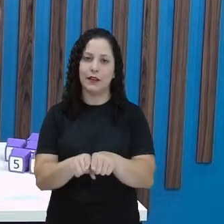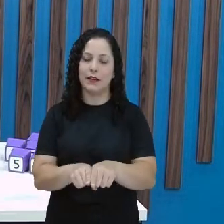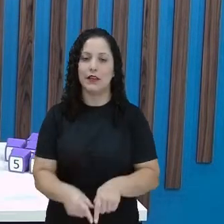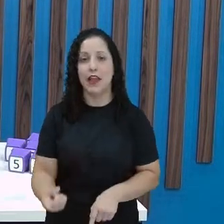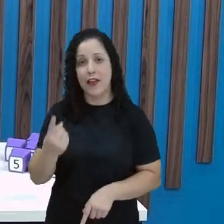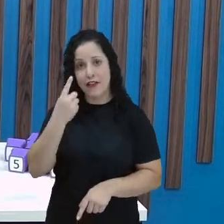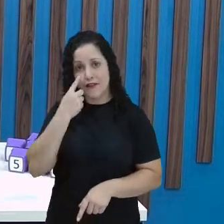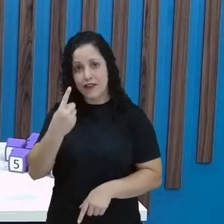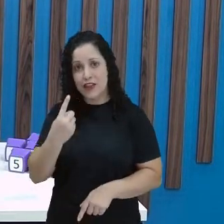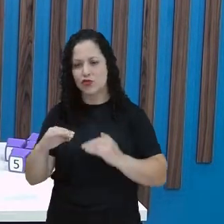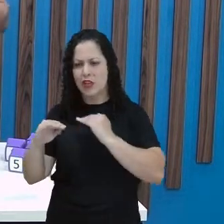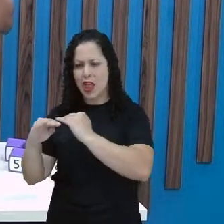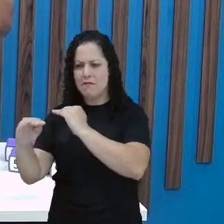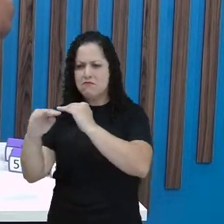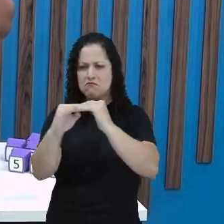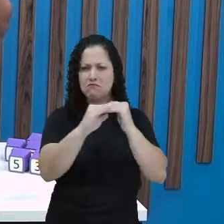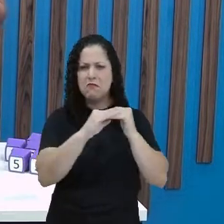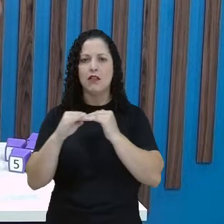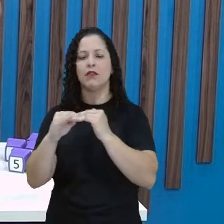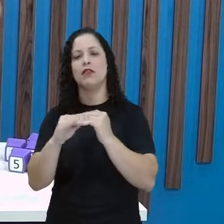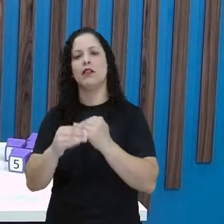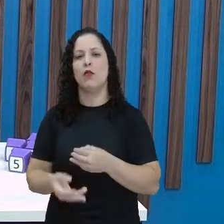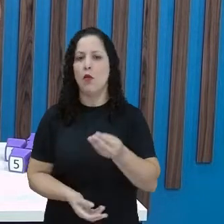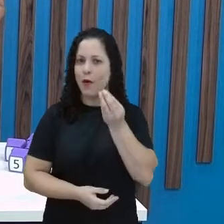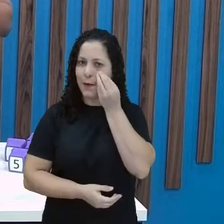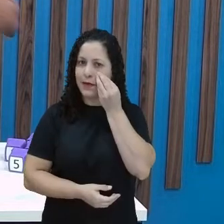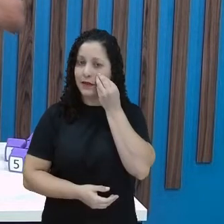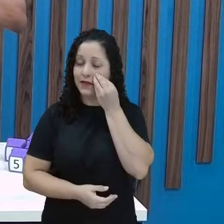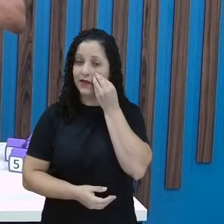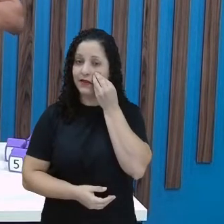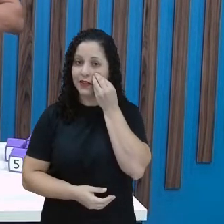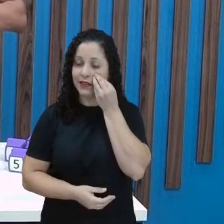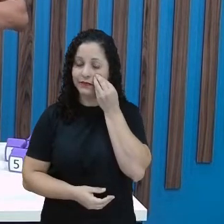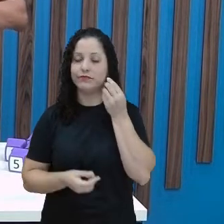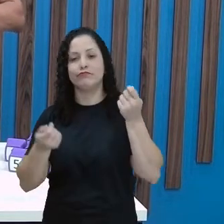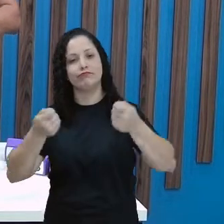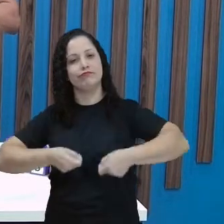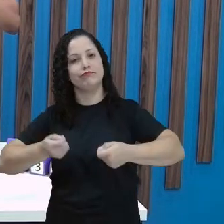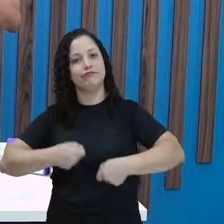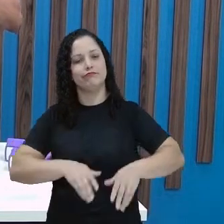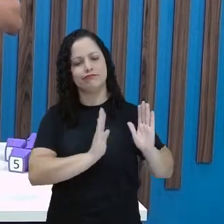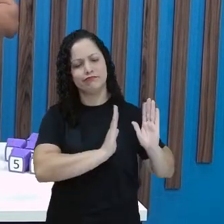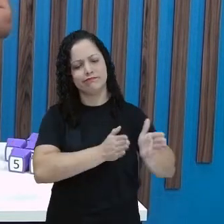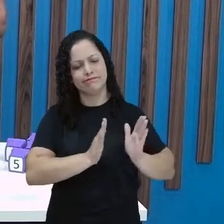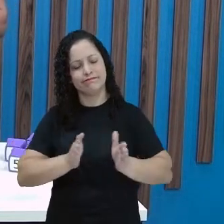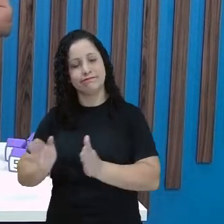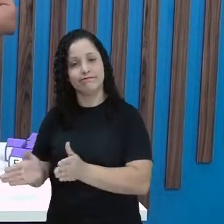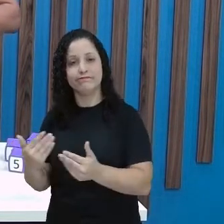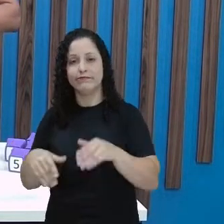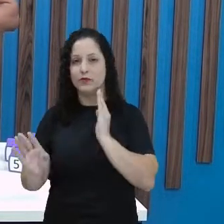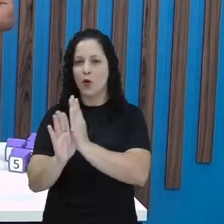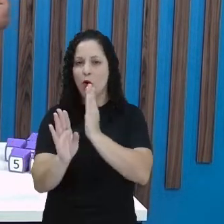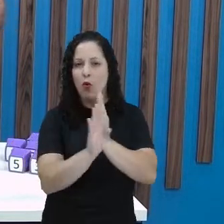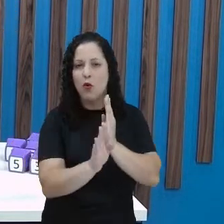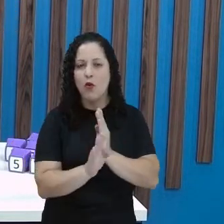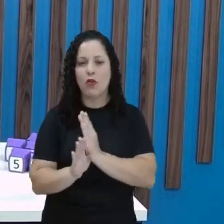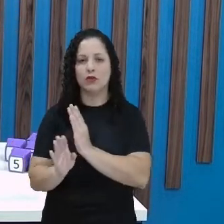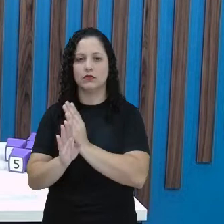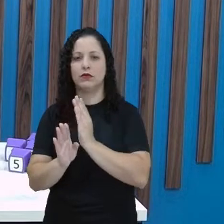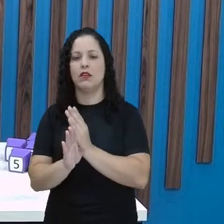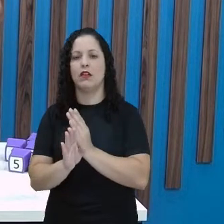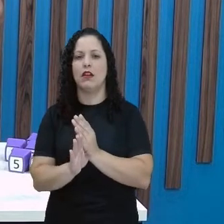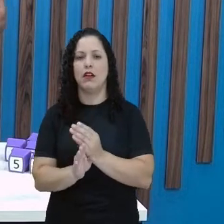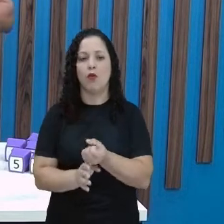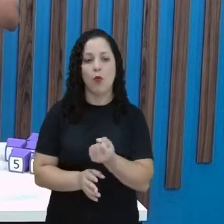o padrão de diversas formas. Já observamos que o padrão, a gente tem que observar a sequência, descobrir de quanto em quanto